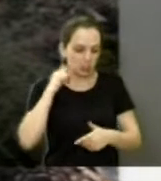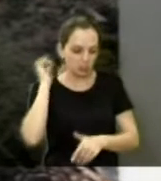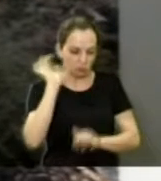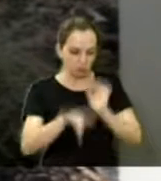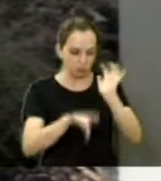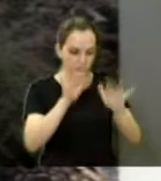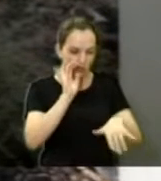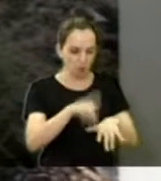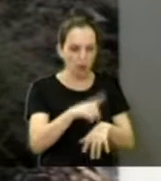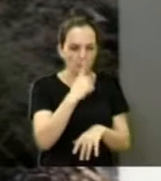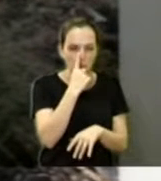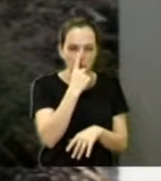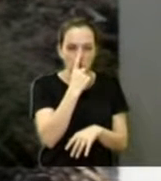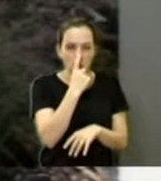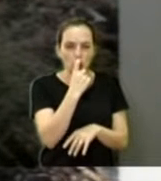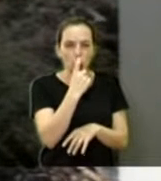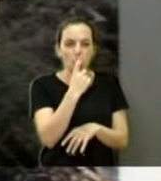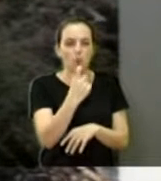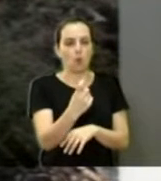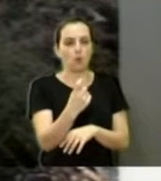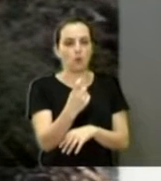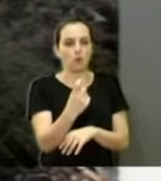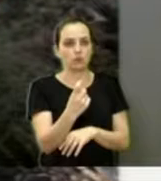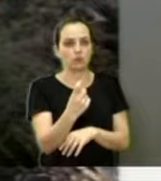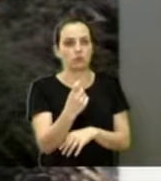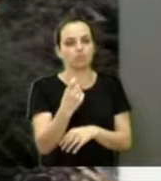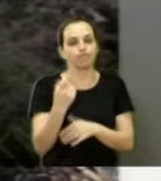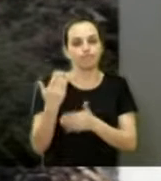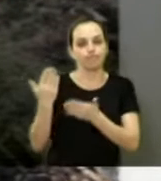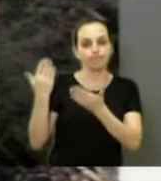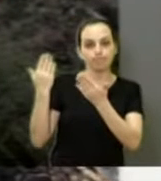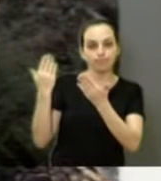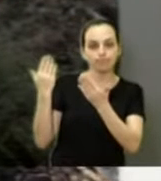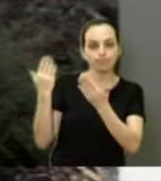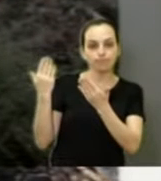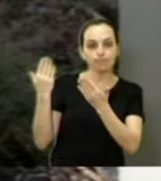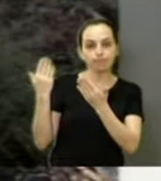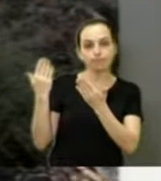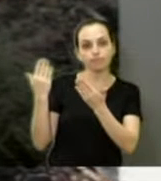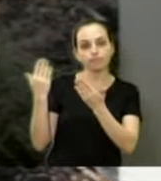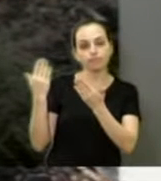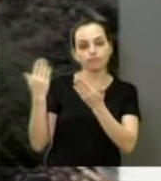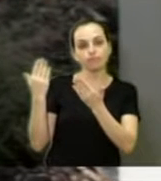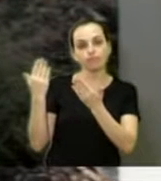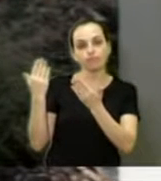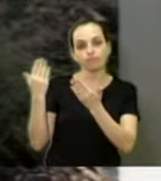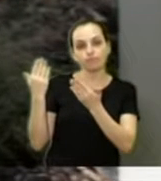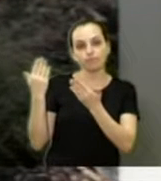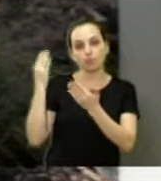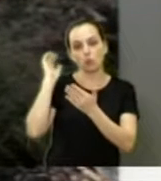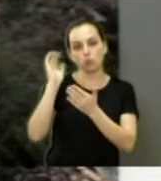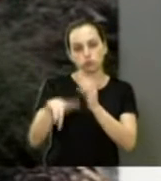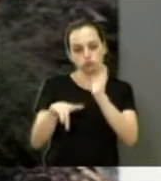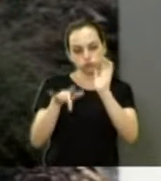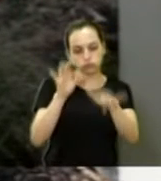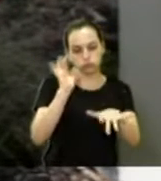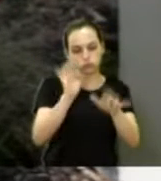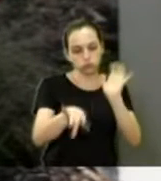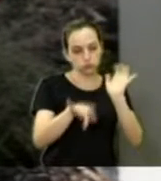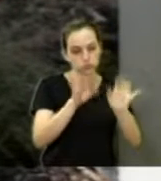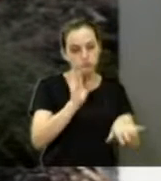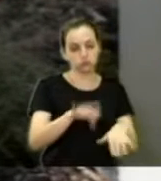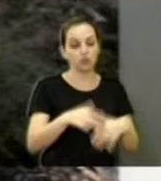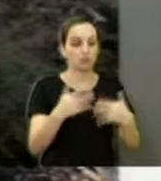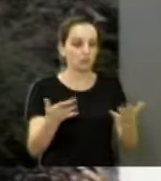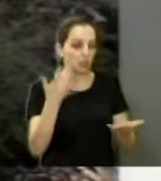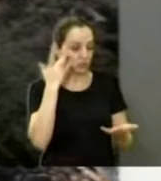caminho de uma infinidade de pessoas. Olha aqui, dá uma olhada. Eles passam, jogam. E me segundo, me informaram,